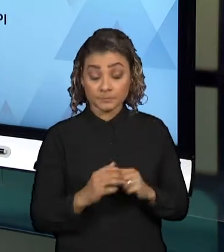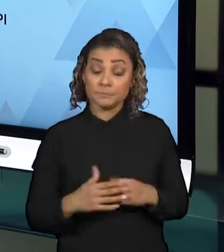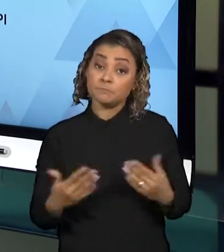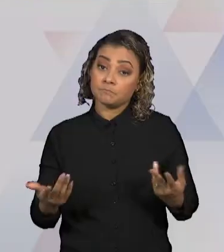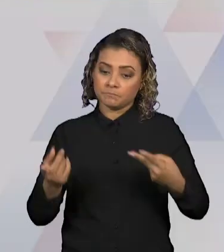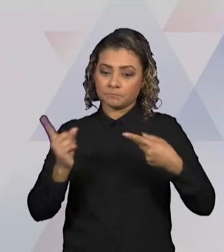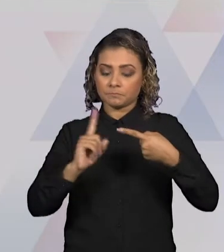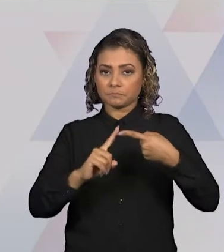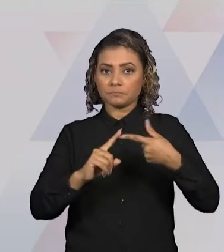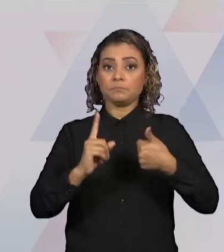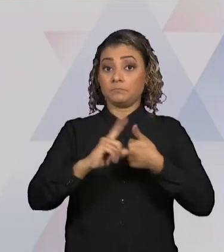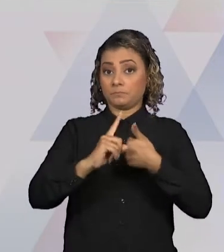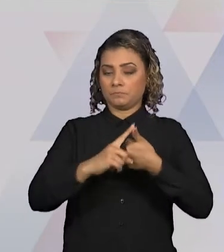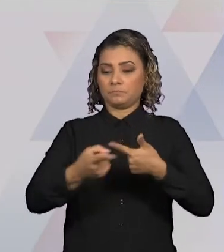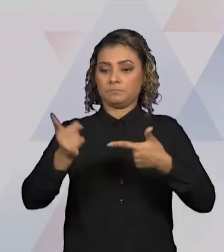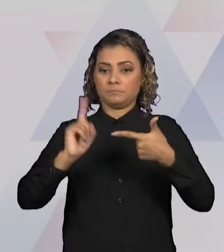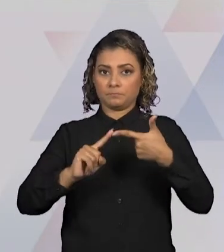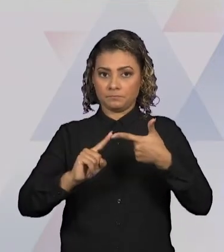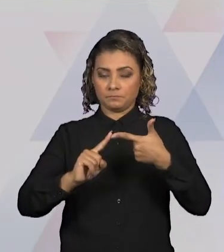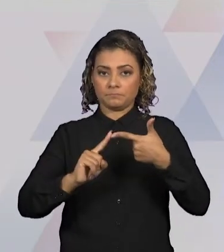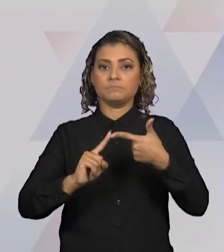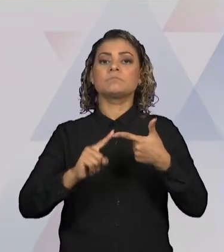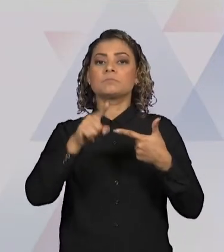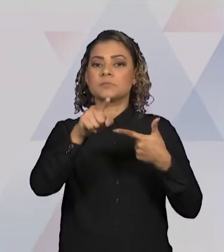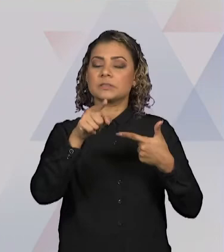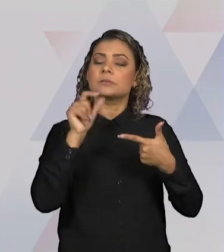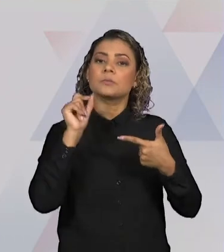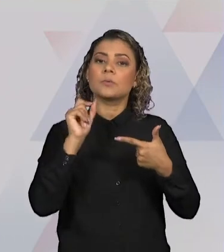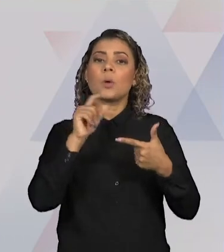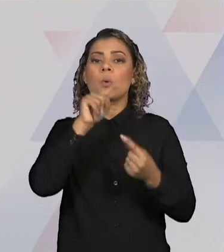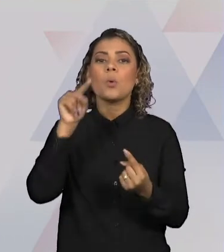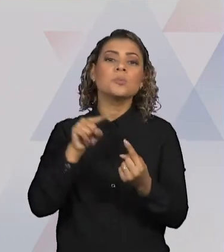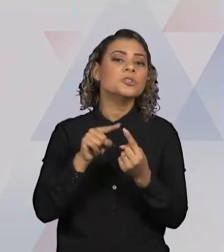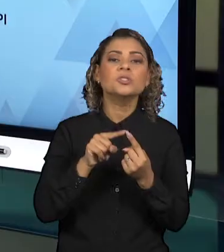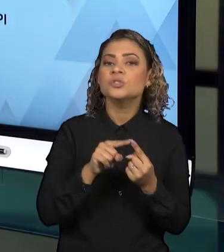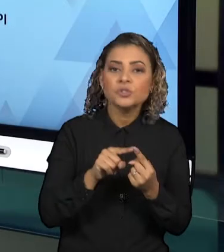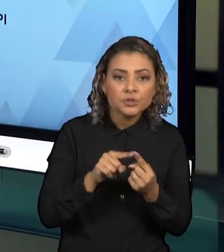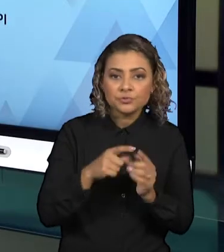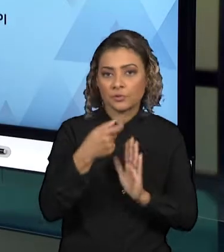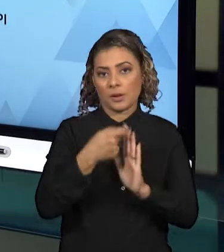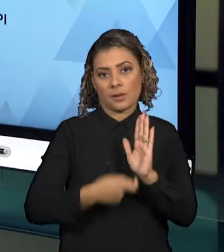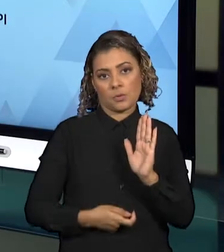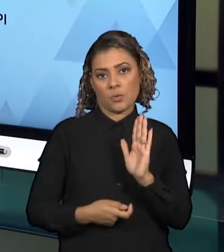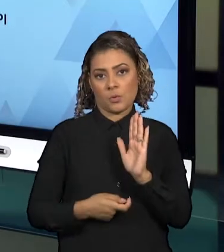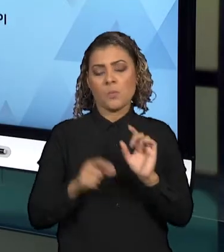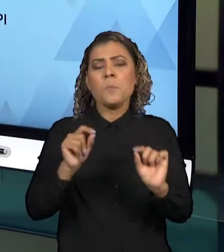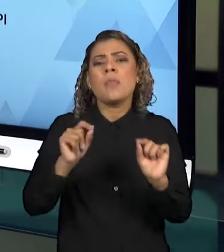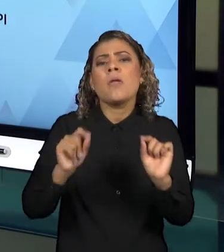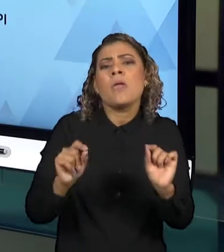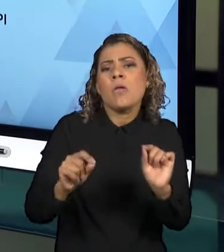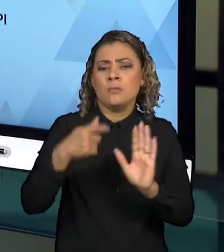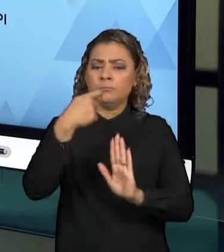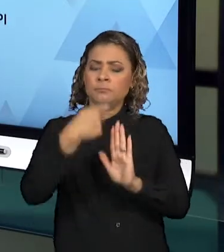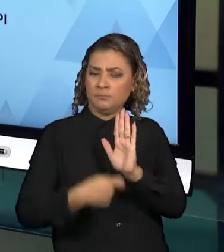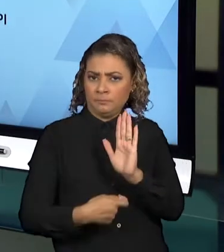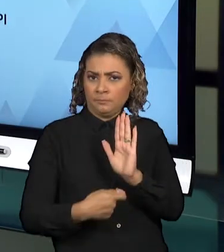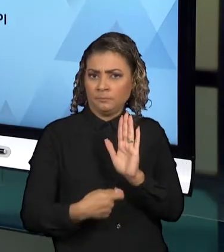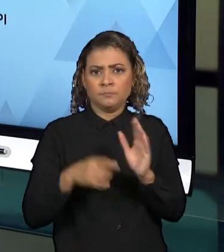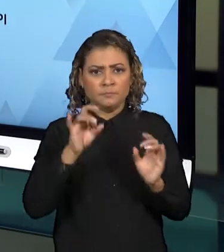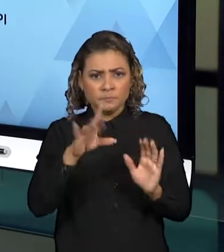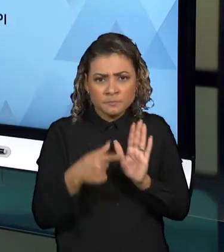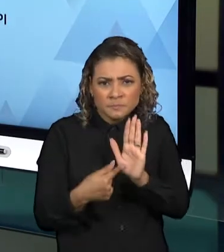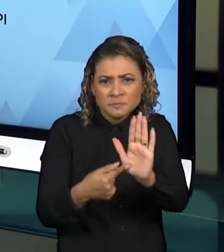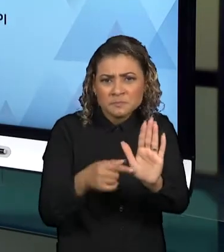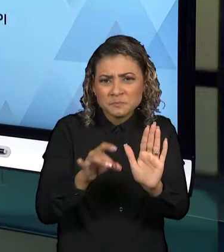Depois, vocês precisam descrever os objetivos desse relatório. Então, não é apenas trazer